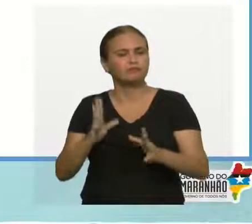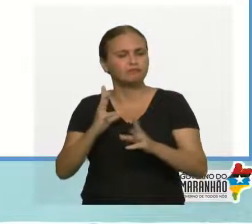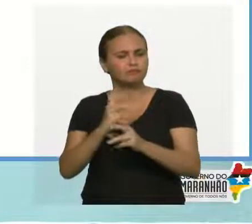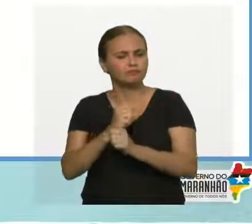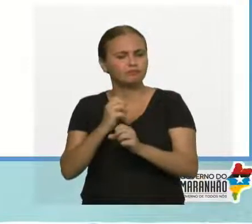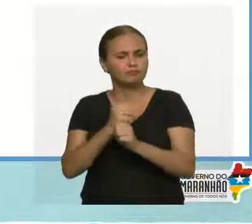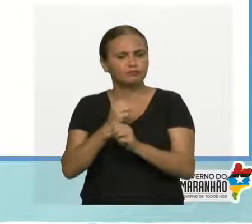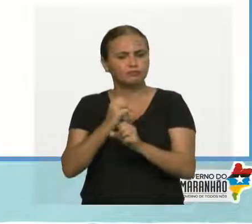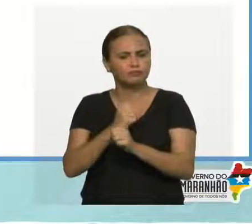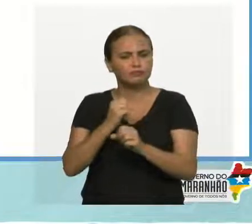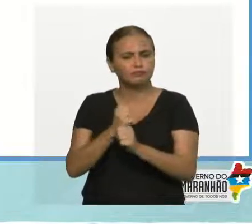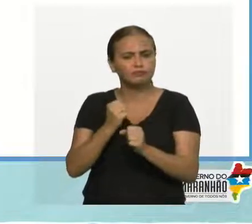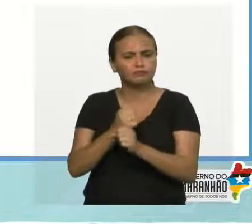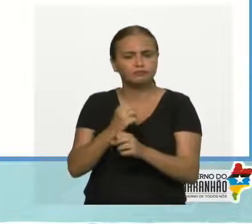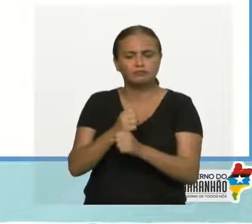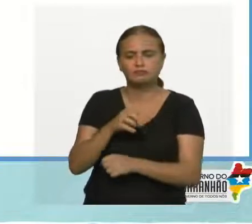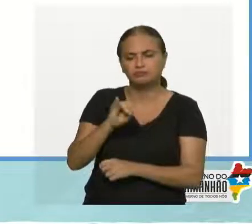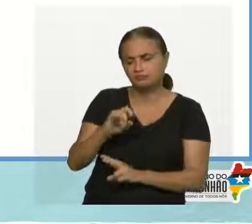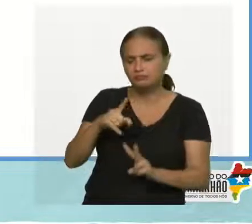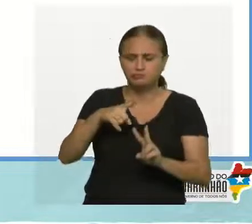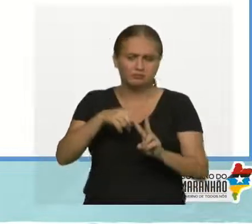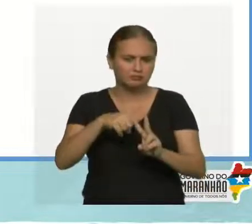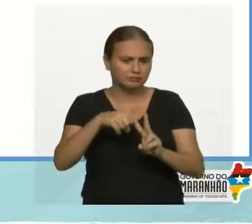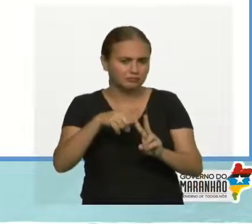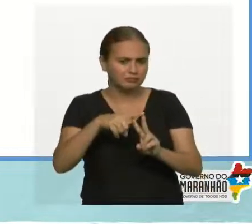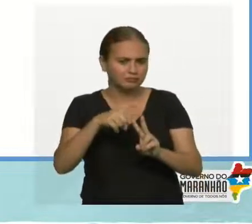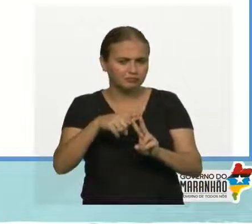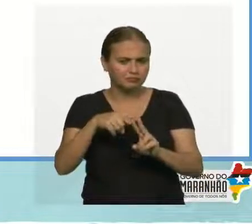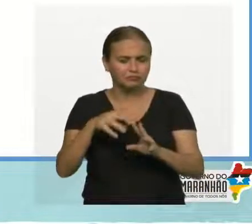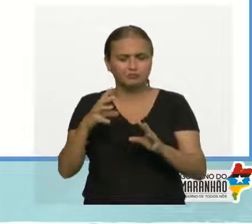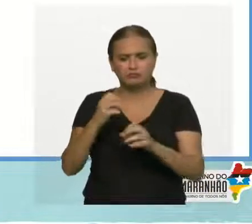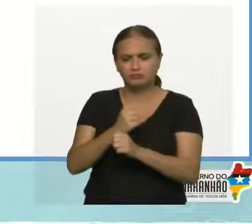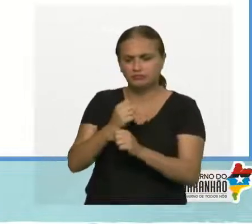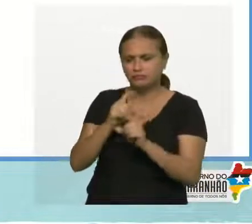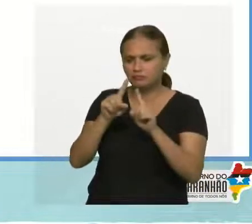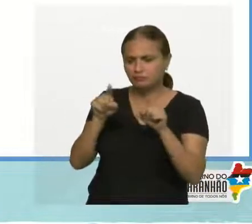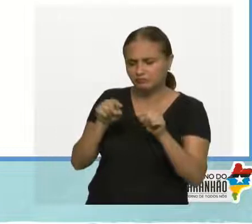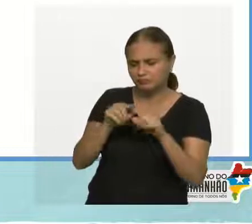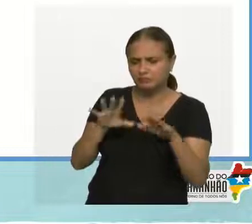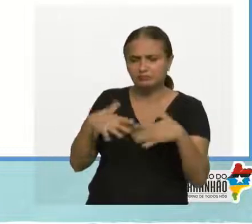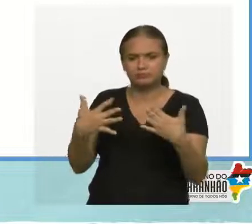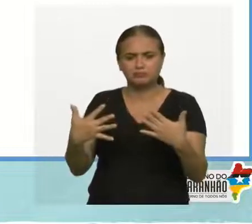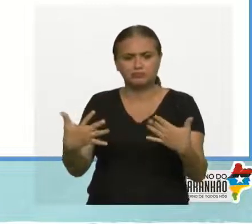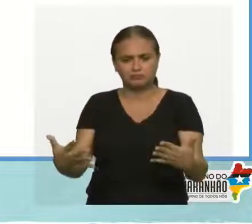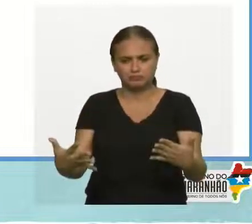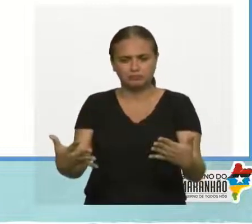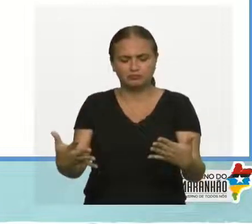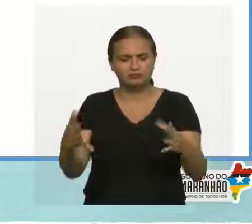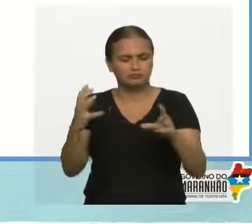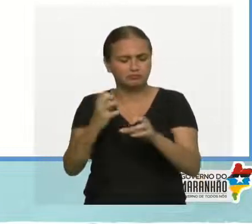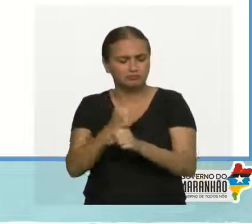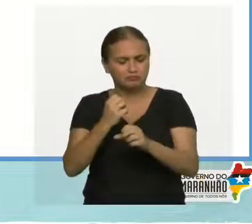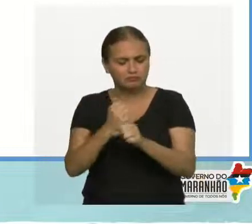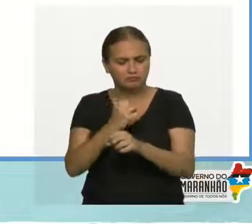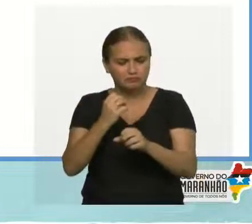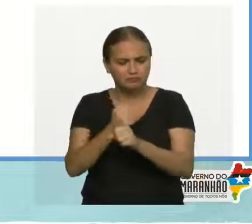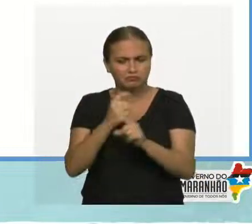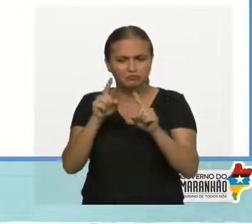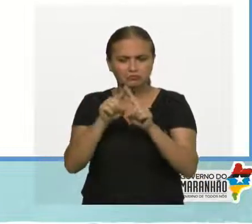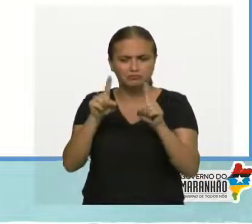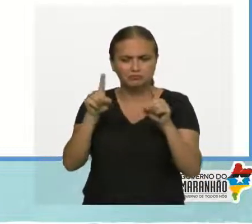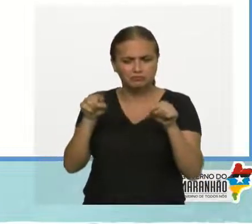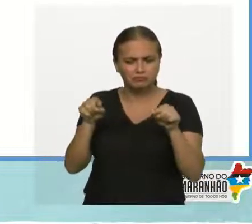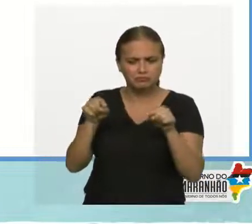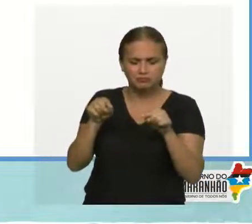essa questão de ser vetorial, de ser escalar e tudo mais. Verifique quais as grandezas escalares e vetoriais nas afirmações